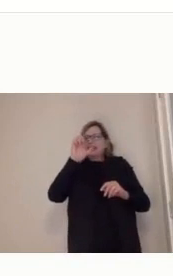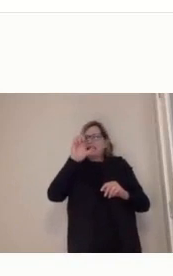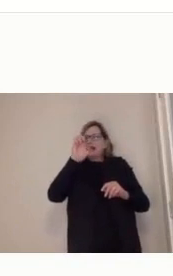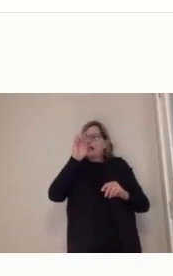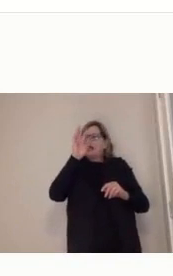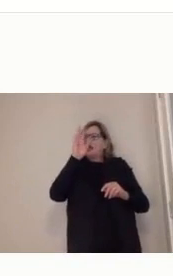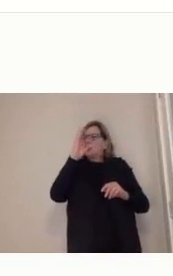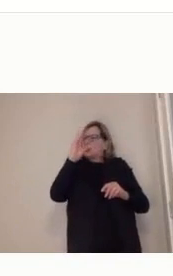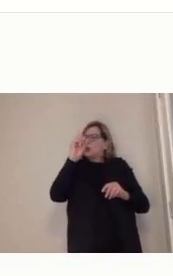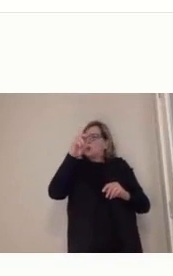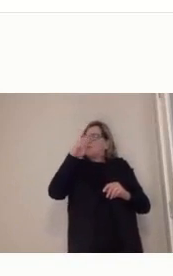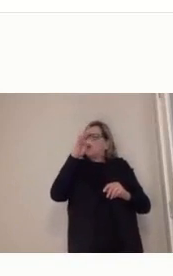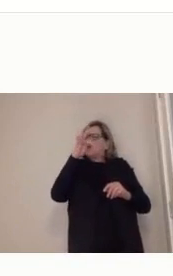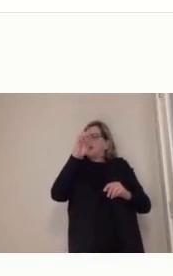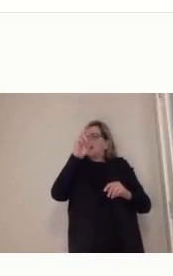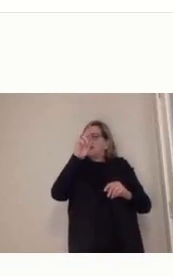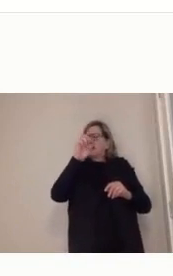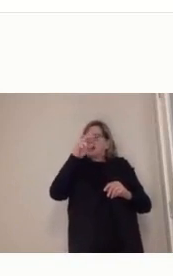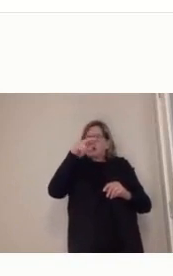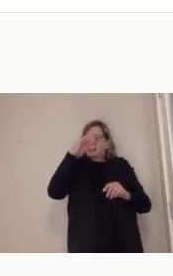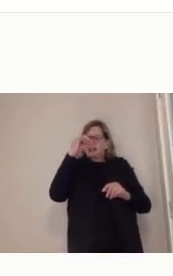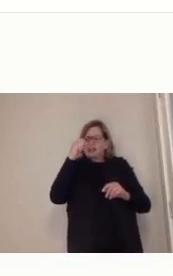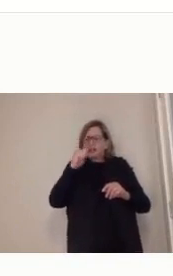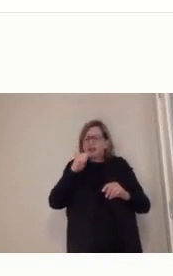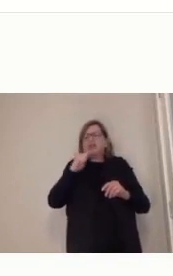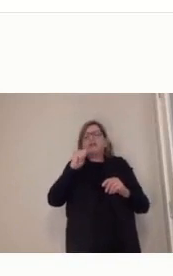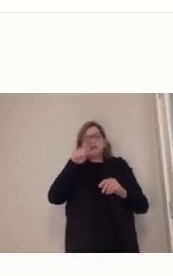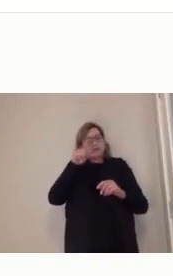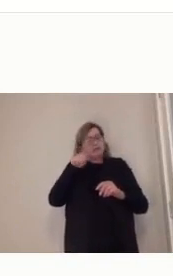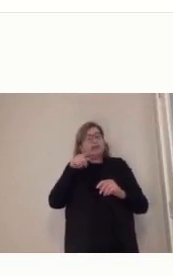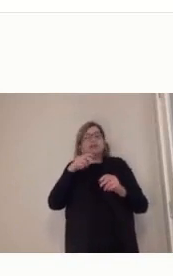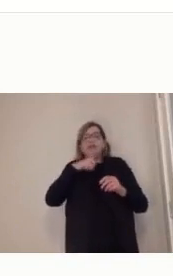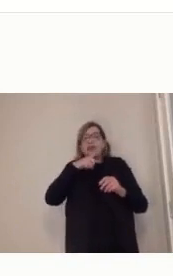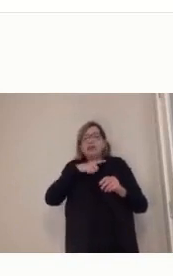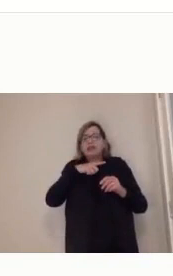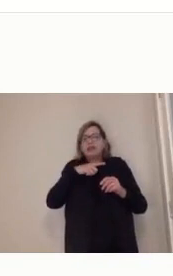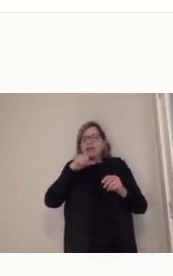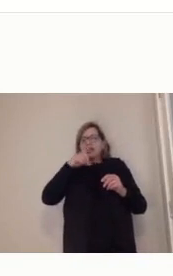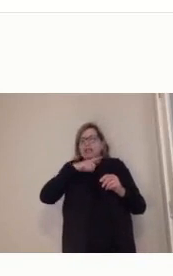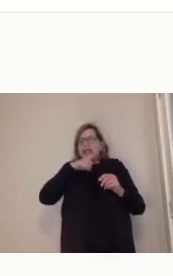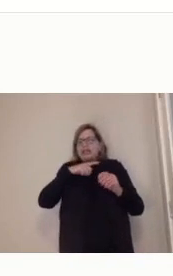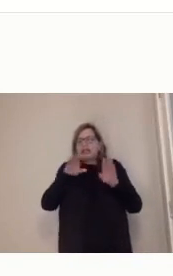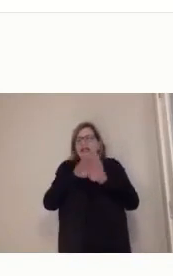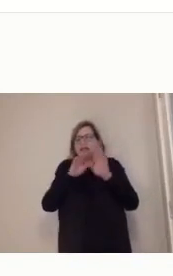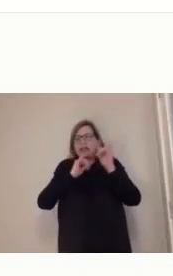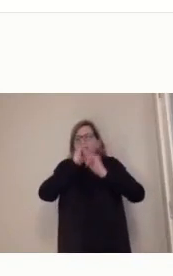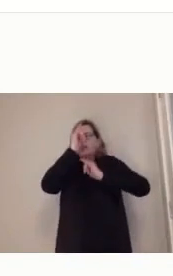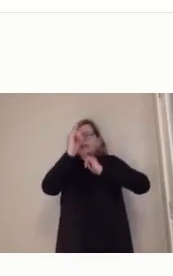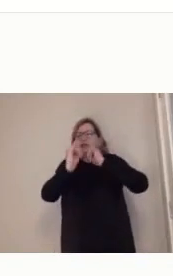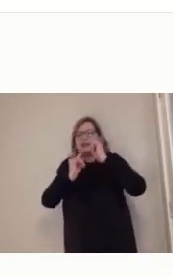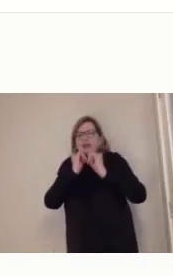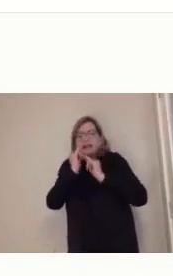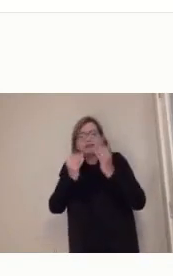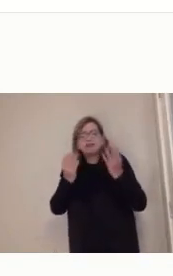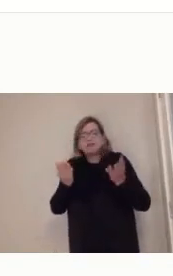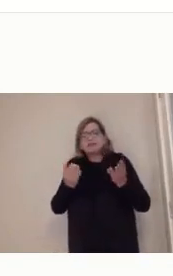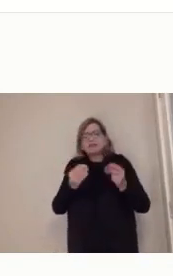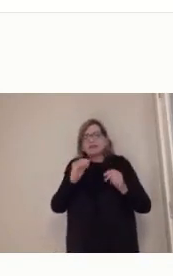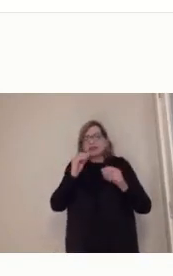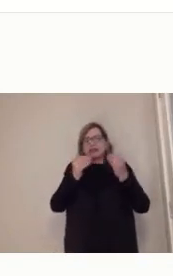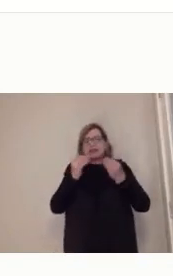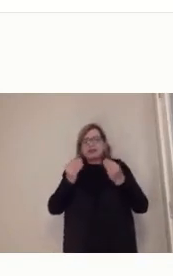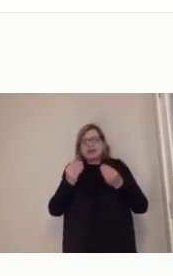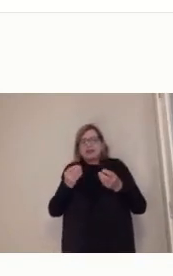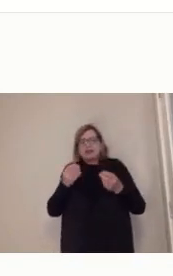da Amazônia, o ensino por correspondência é muito forte, no interior do Nordeste ainda é muito forte, a transmissão por rádio e TV, a gente